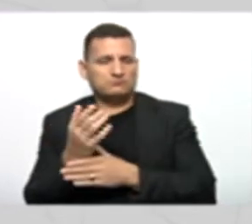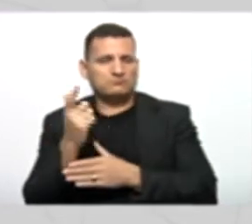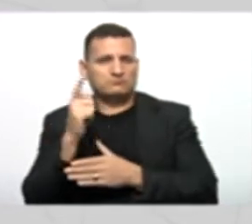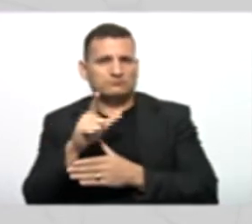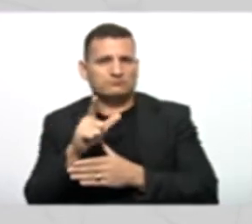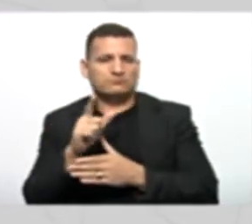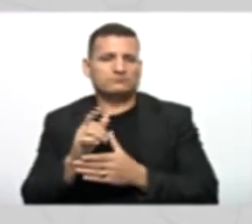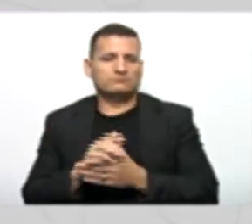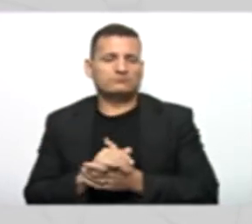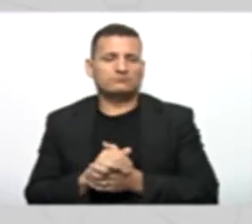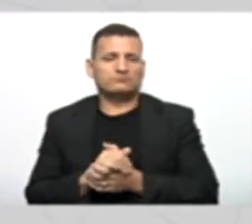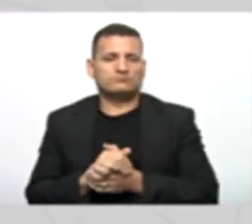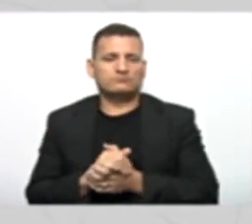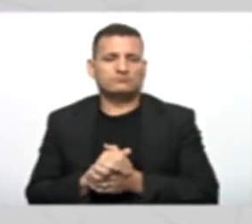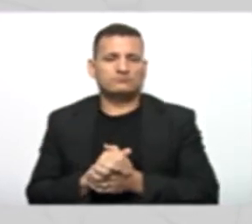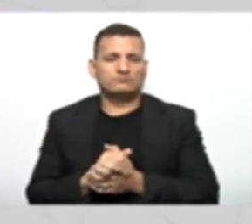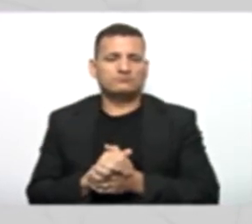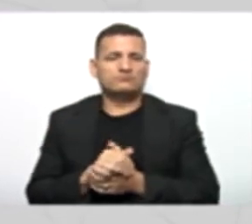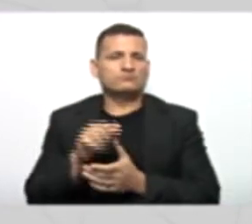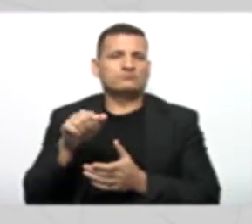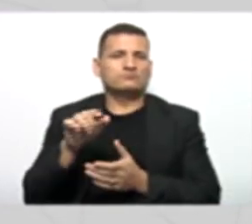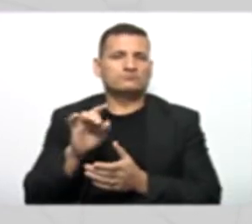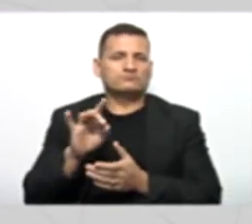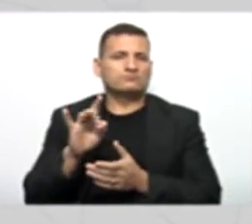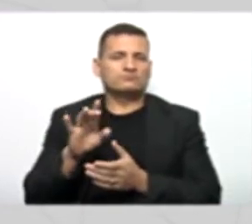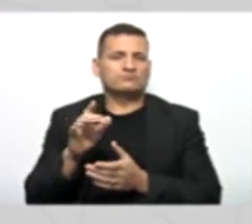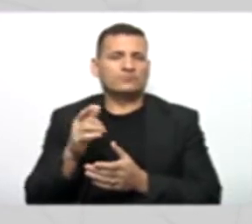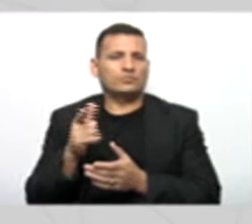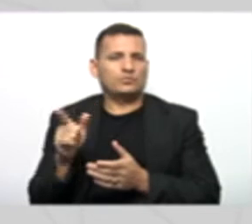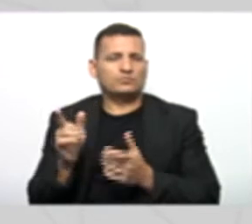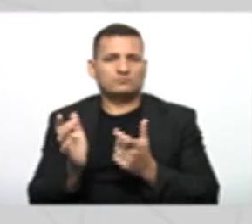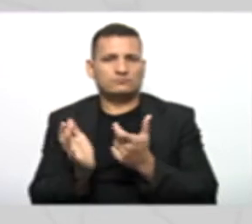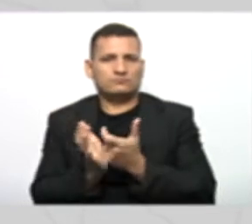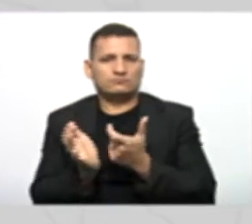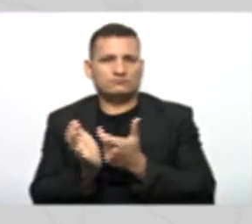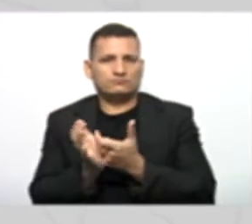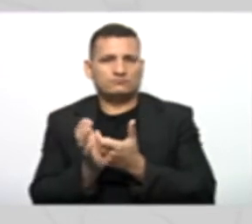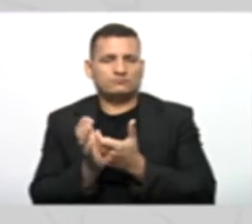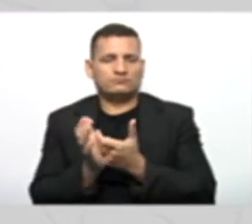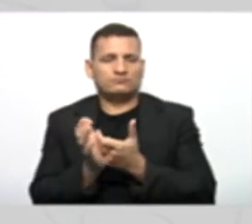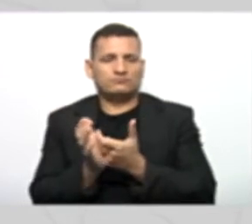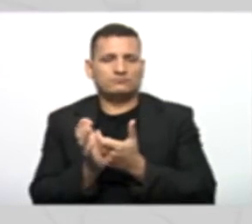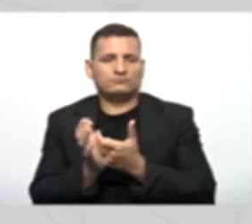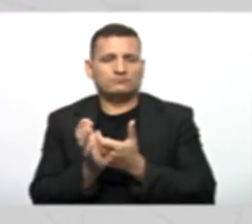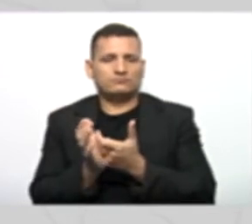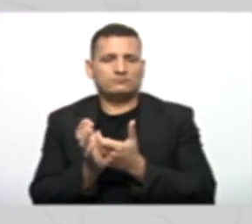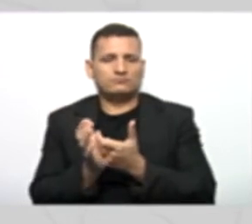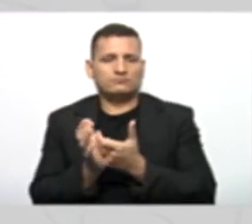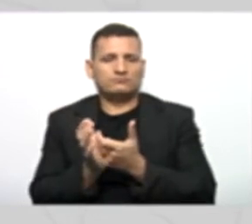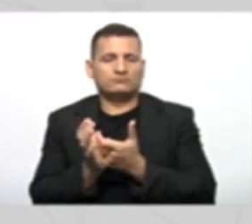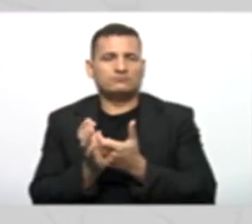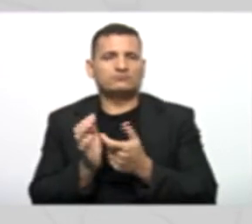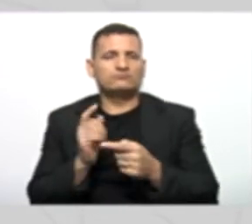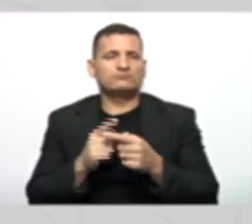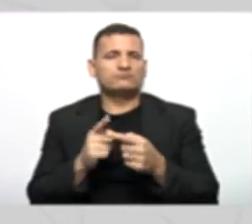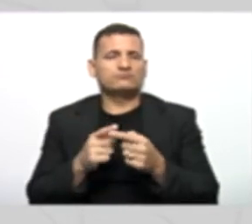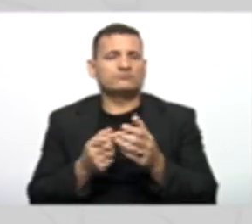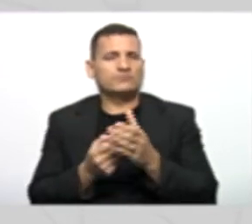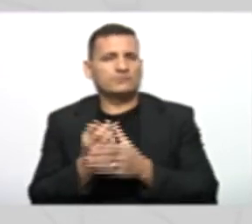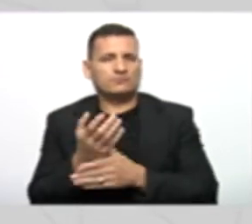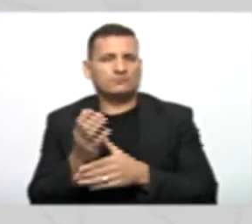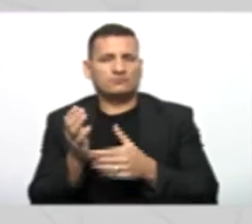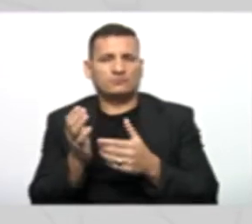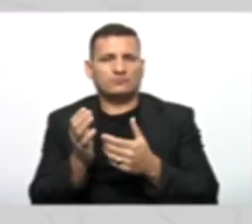Só que nós vamos deixar esses complementos para as classes filhas. Porque quando nós formos criar um objeto, nós não vamos criar diretamente um objeto